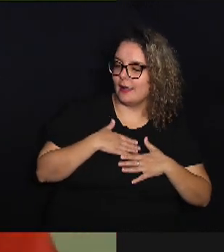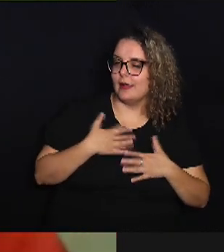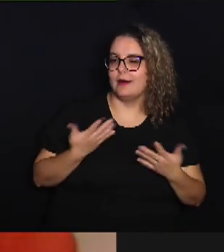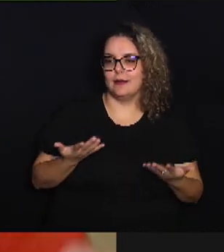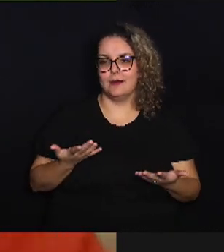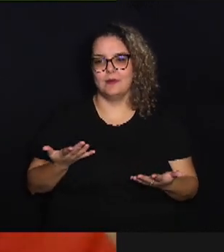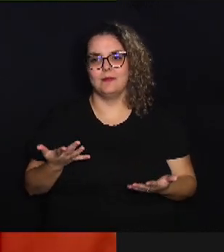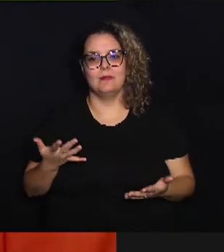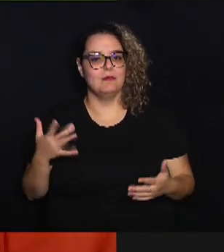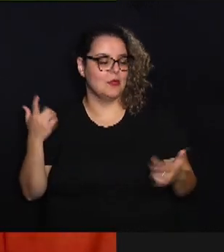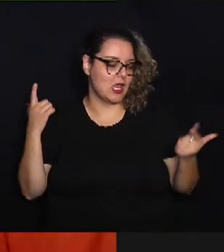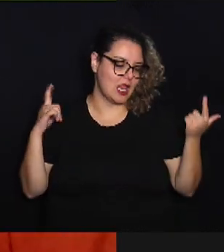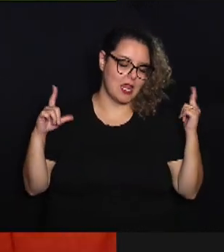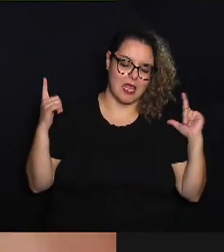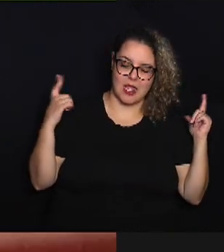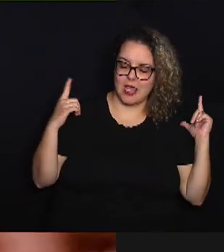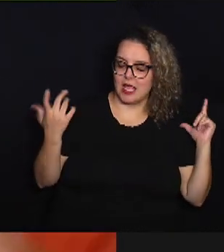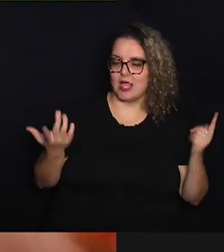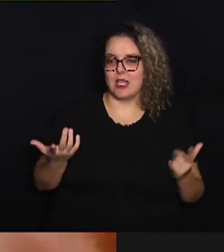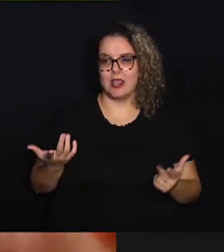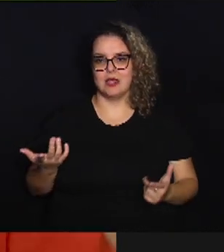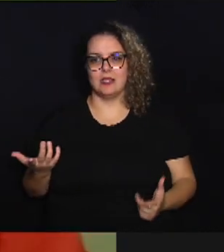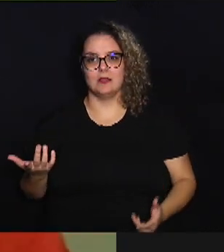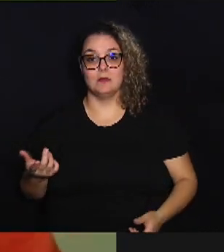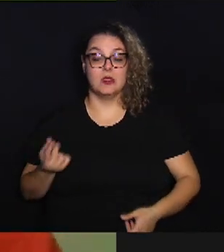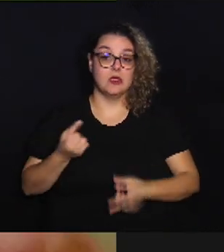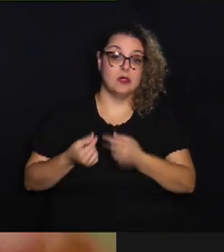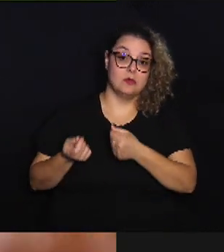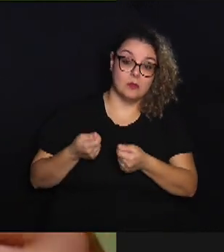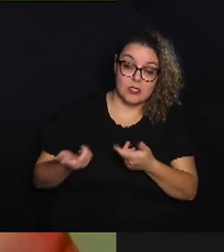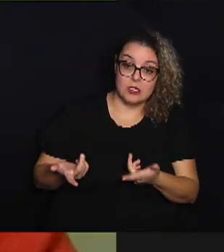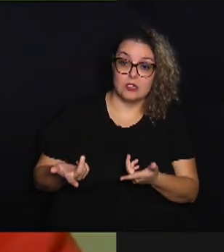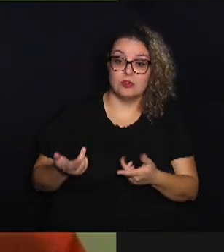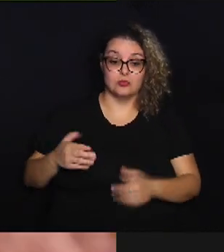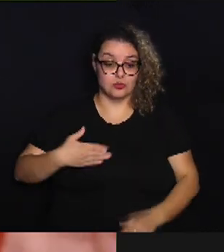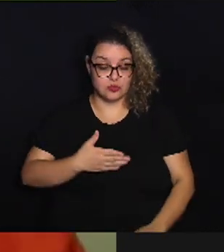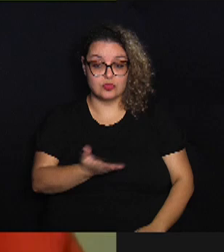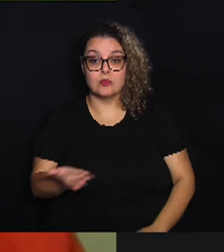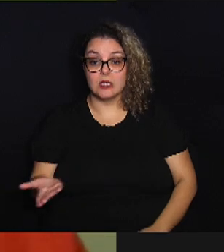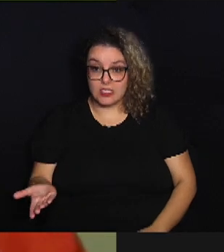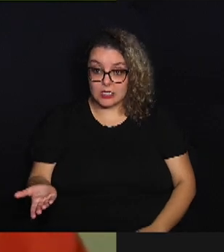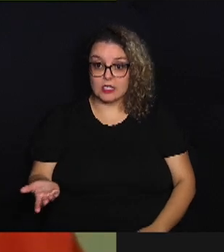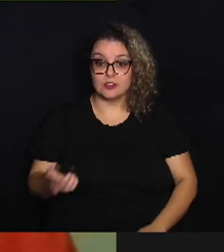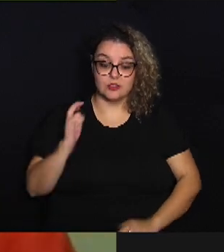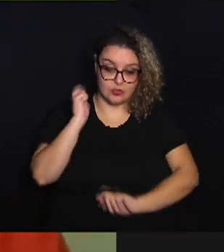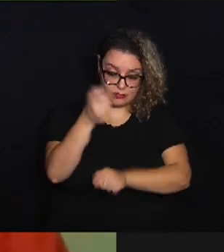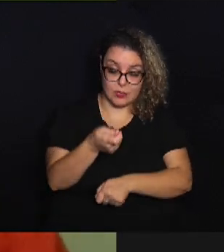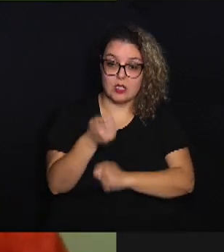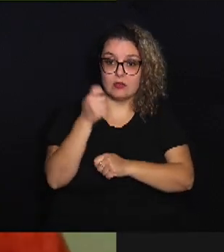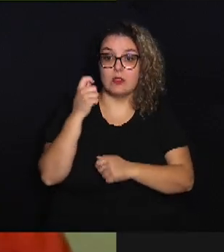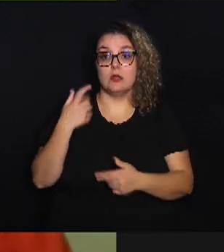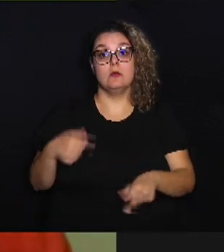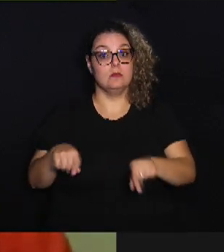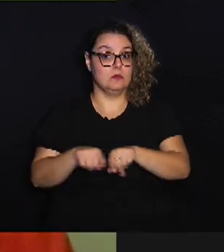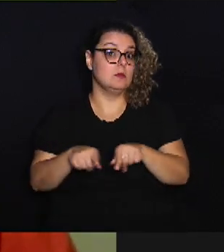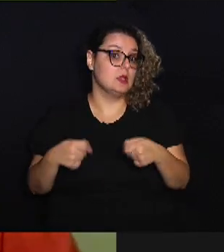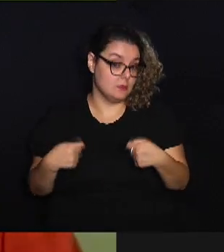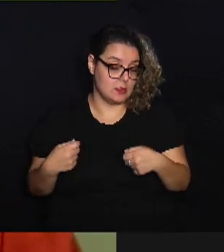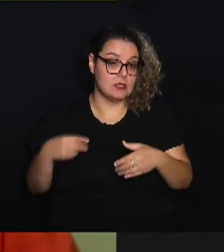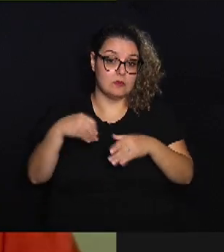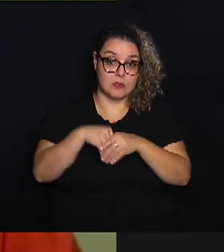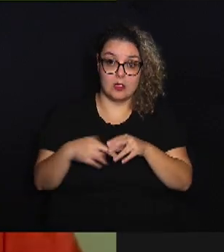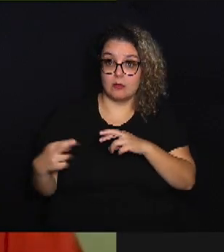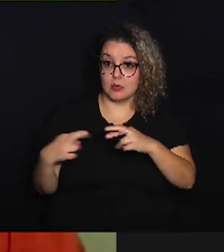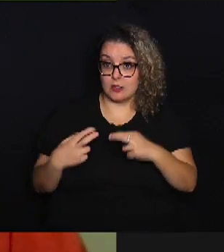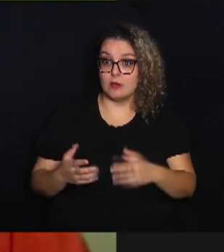para o lazer, para a exploração econômica, os peixes, eu acho que isso que a gente tem que colocar também, mas ela